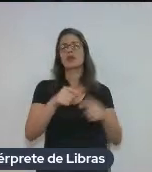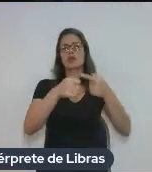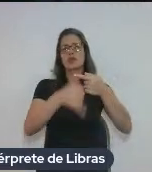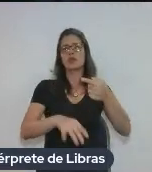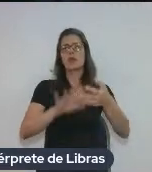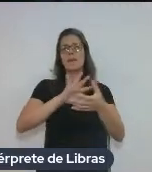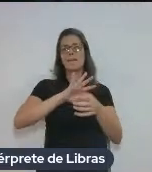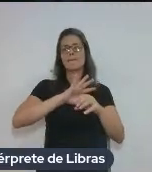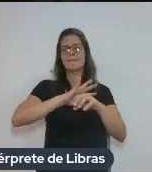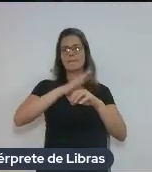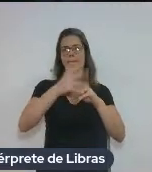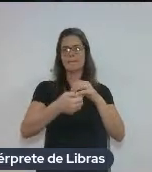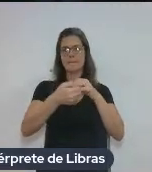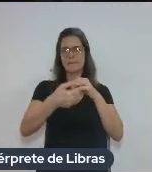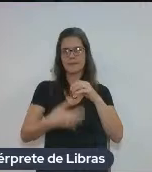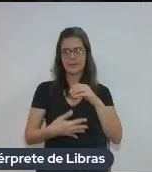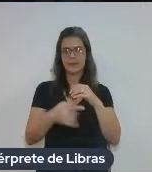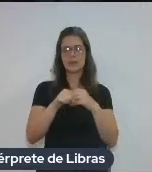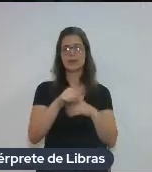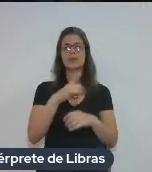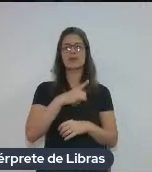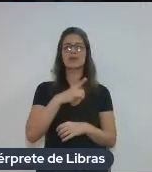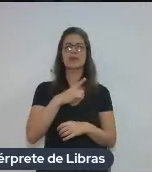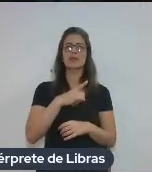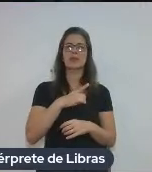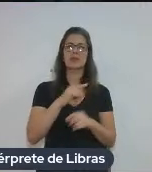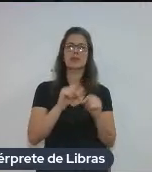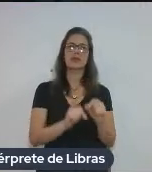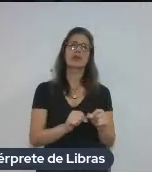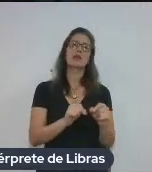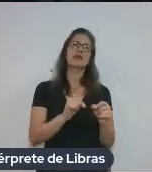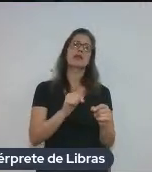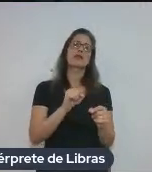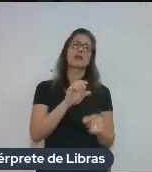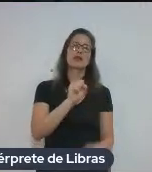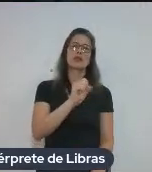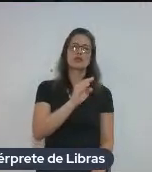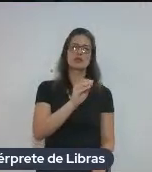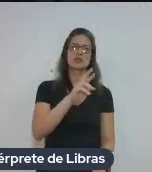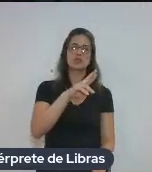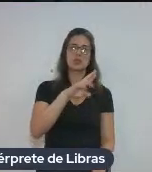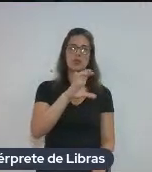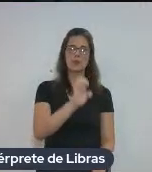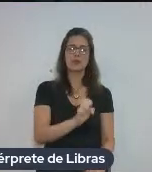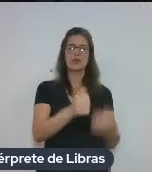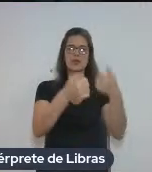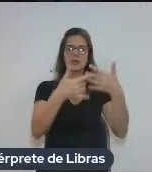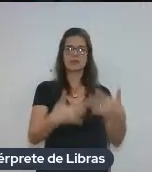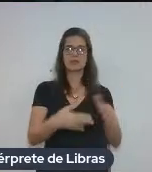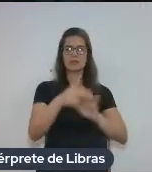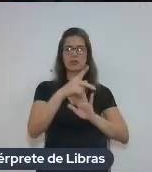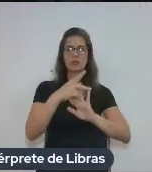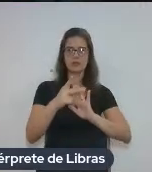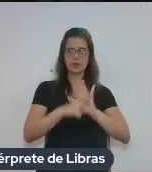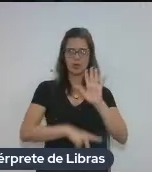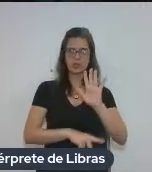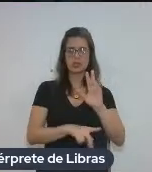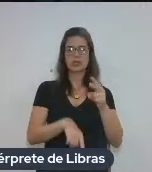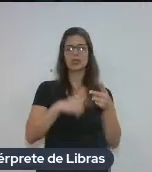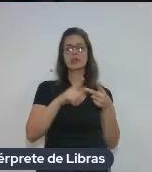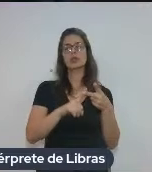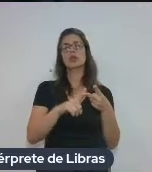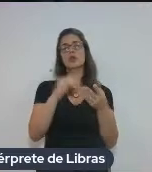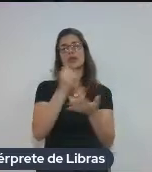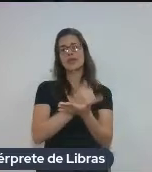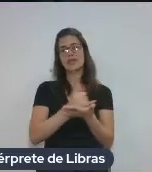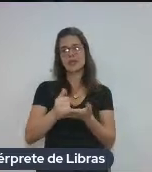uma microestrutura. Na macro, a gente tem essa página de sobre, que explica o projeto. Uma página inicial onde você pode